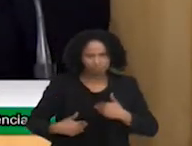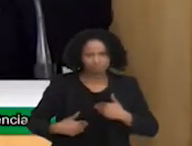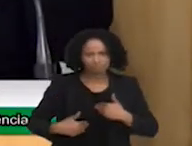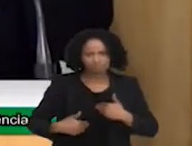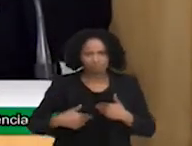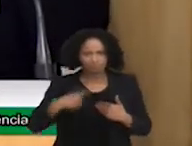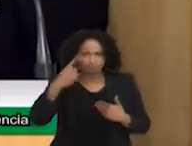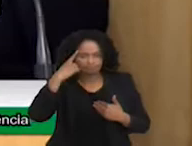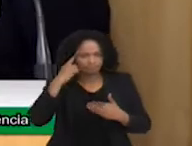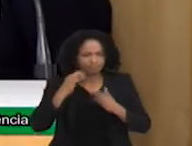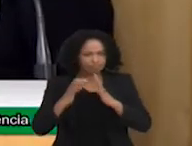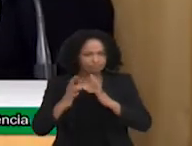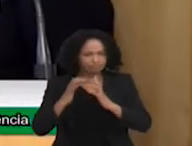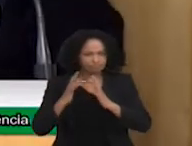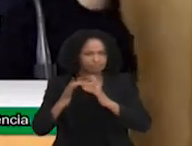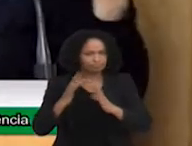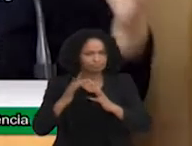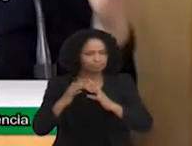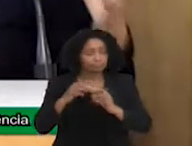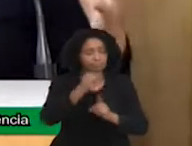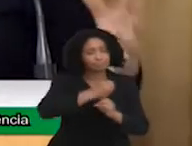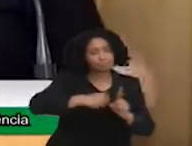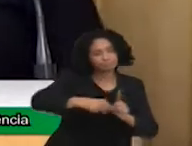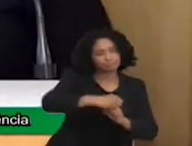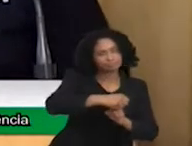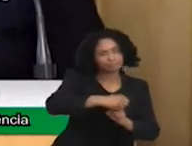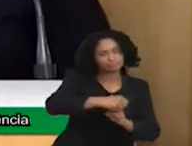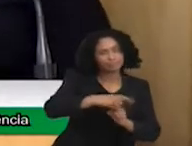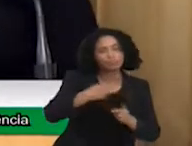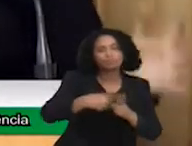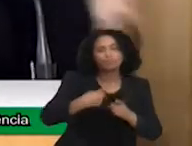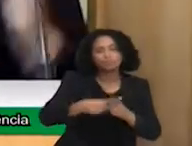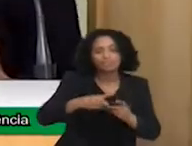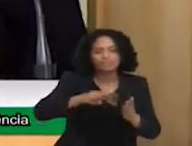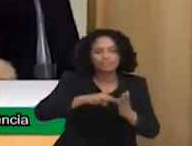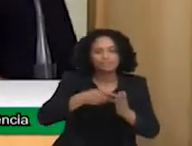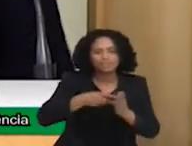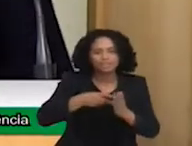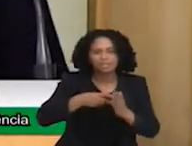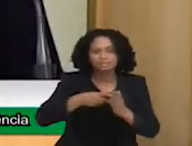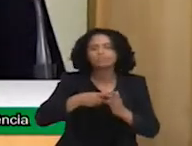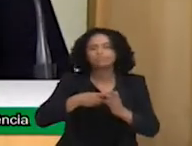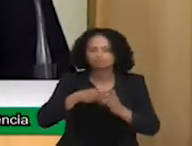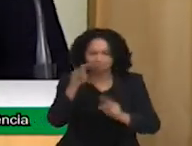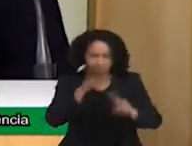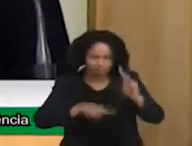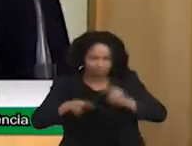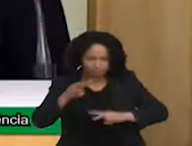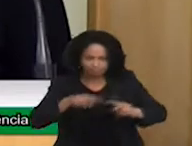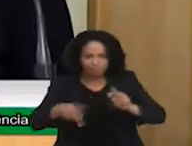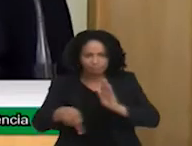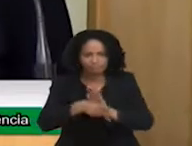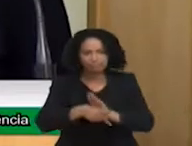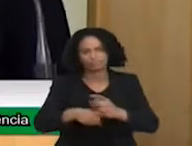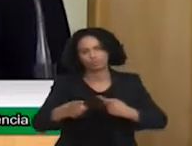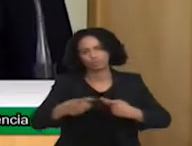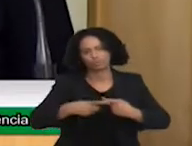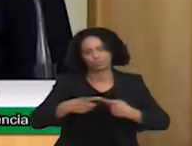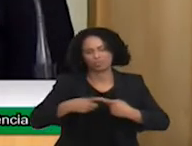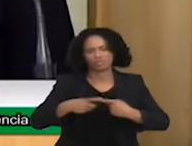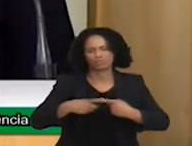Para que eles fizeram isso? Para tirar a visão médica da coisa e tirar toda a responsabilidade de um laudo, de um